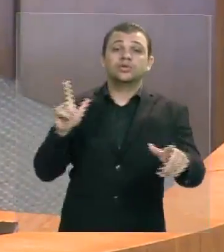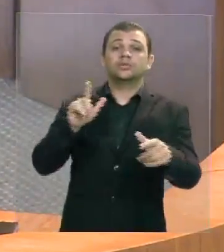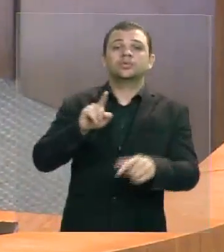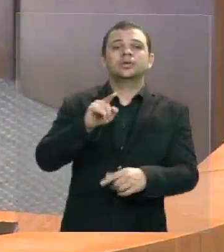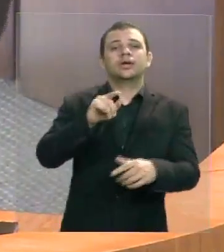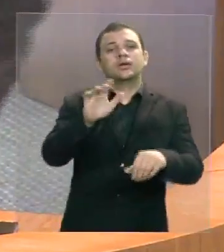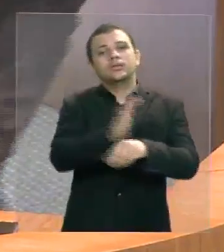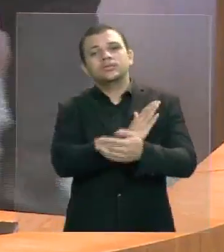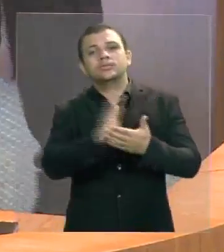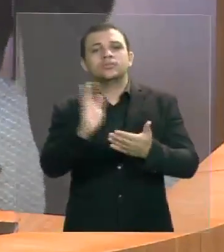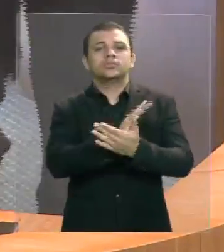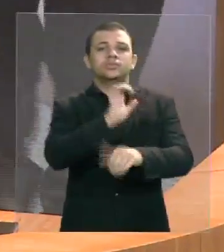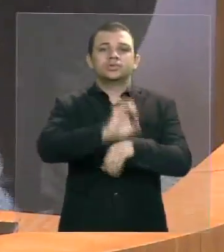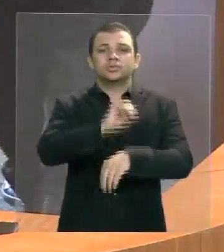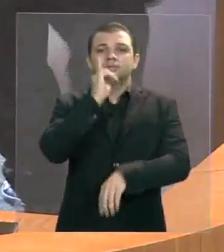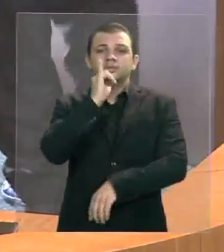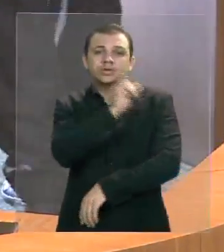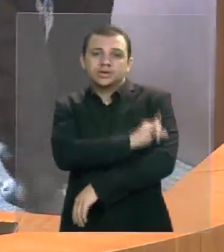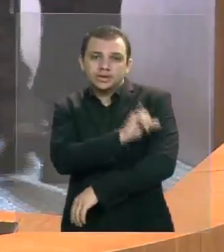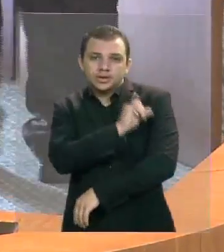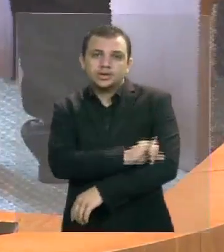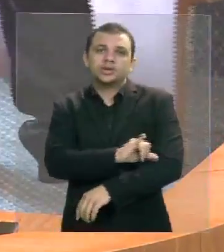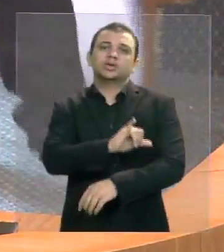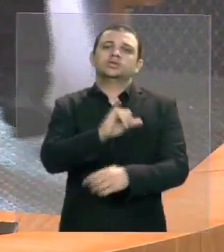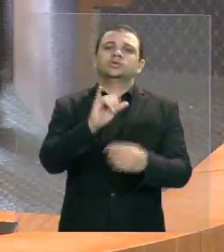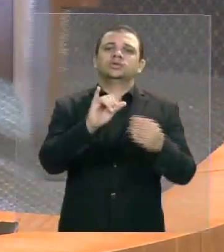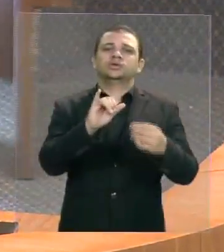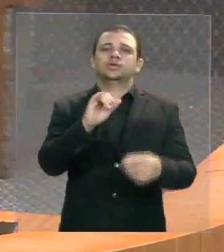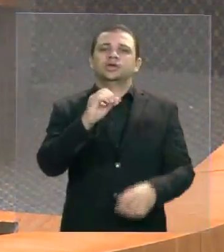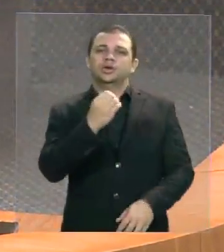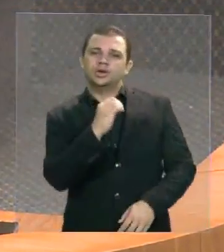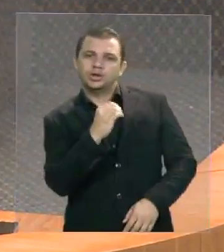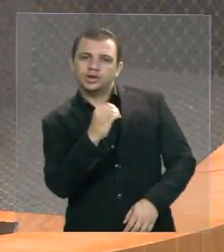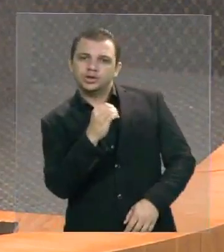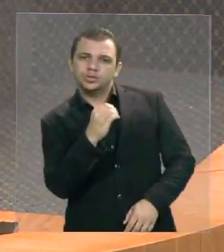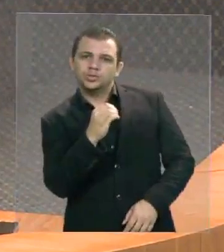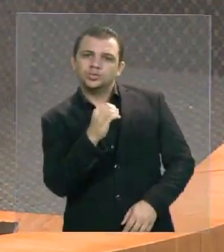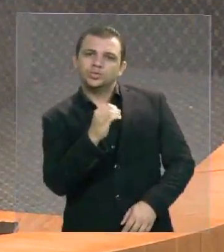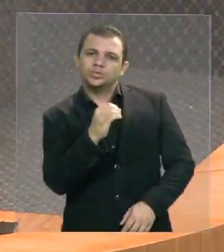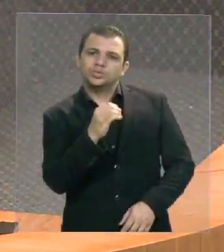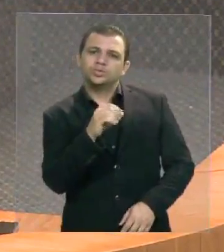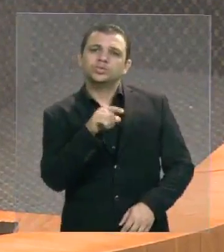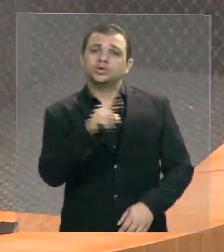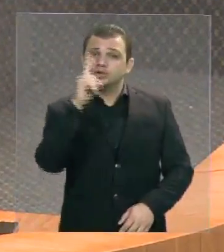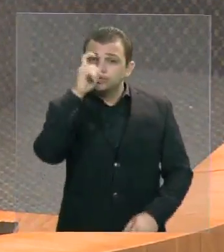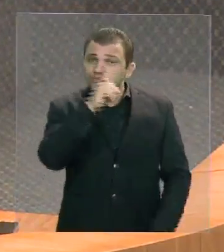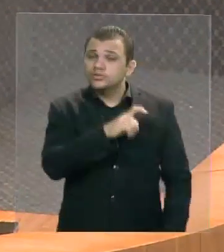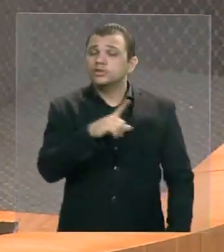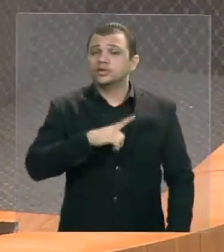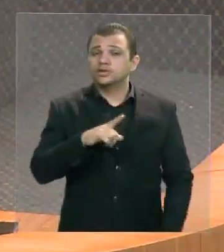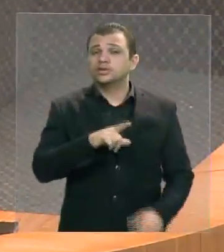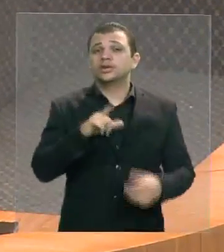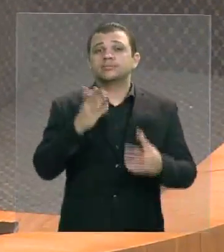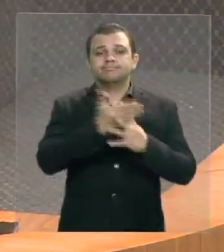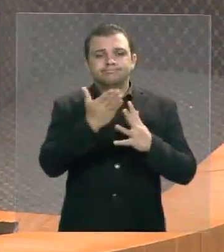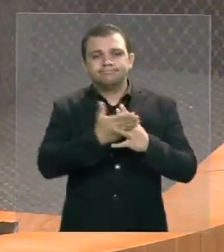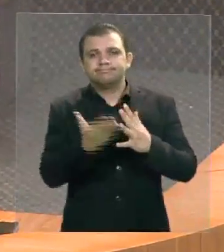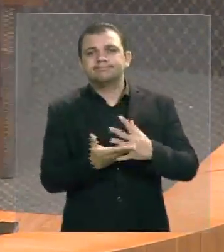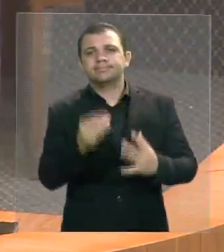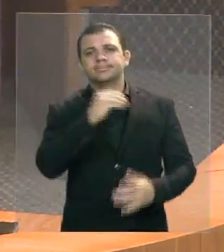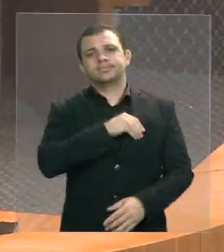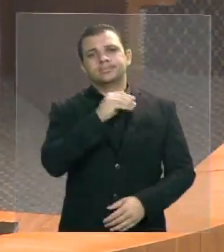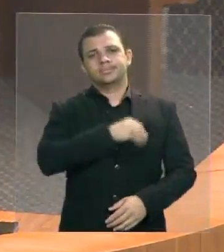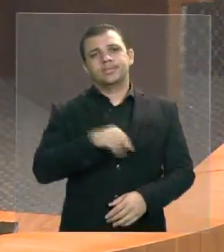Maranhão o salário é rigorosamente pago em dias então isso também requer muito planejamento principalmente da nossa